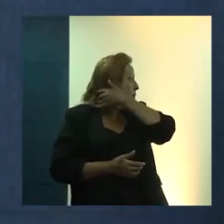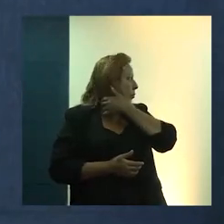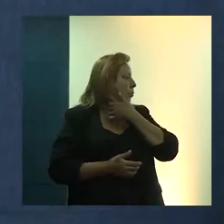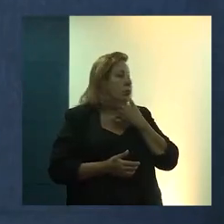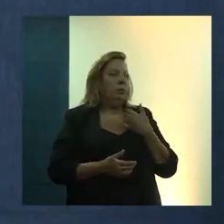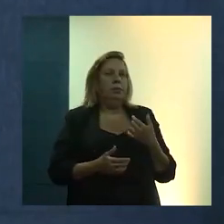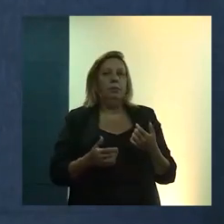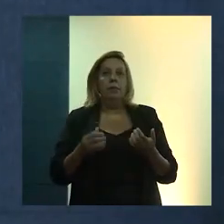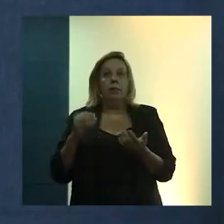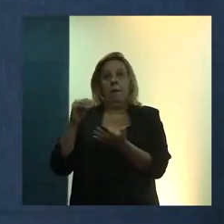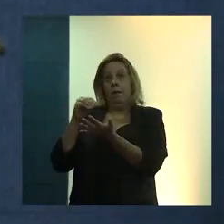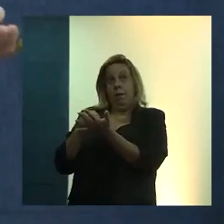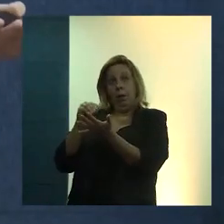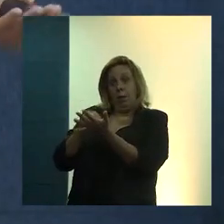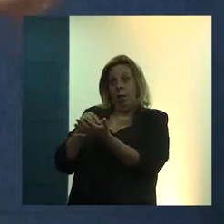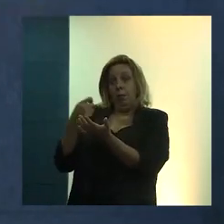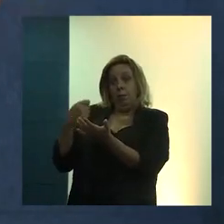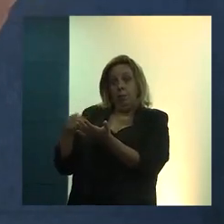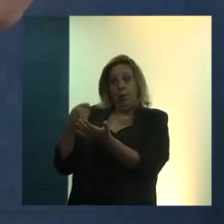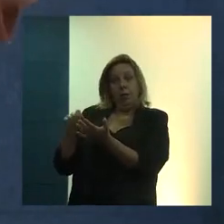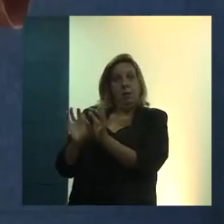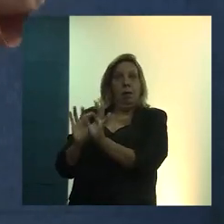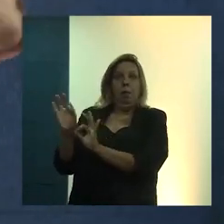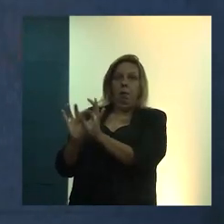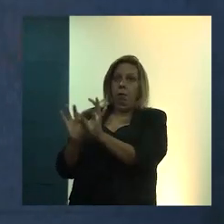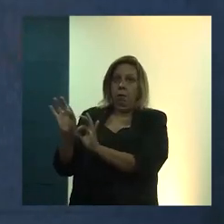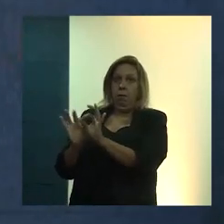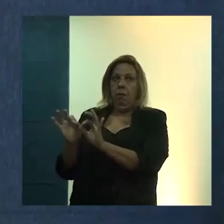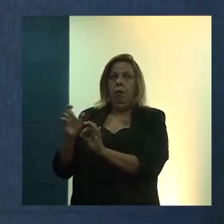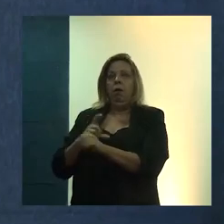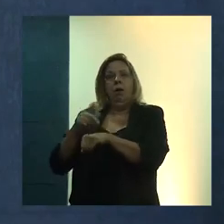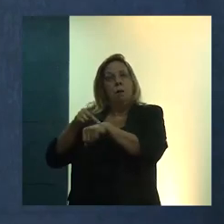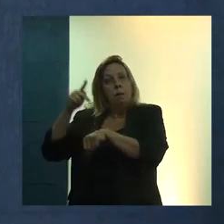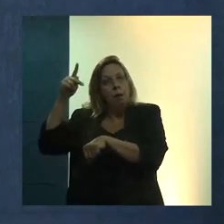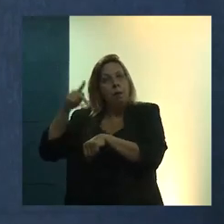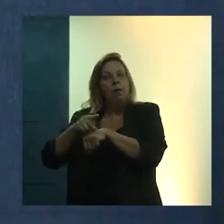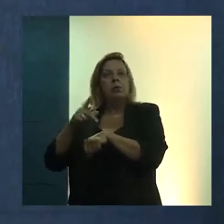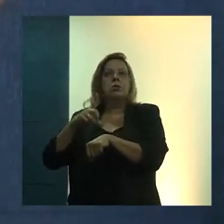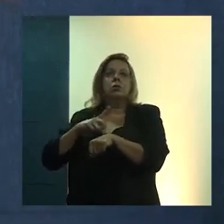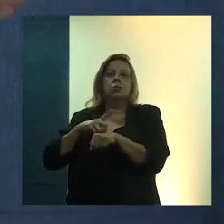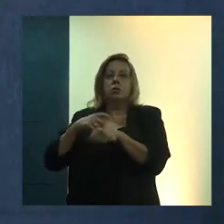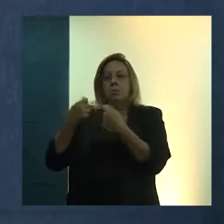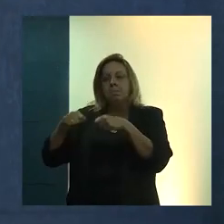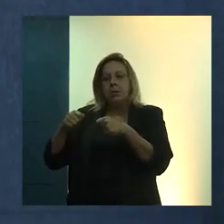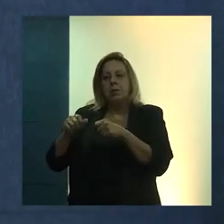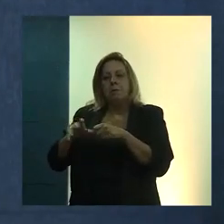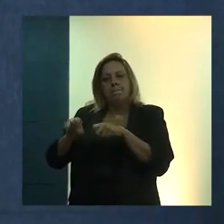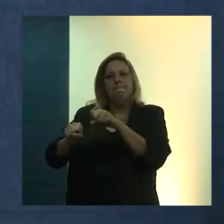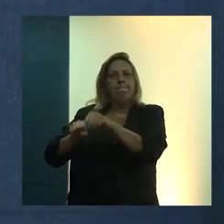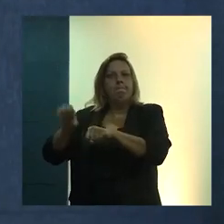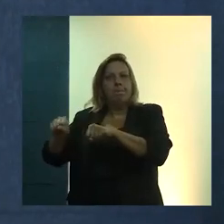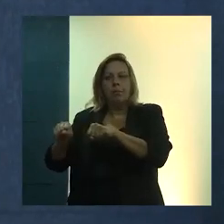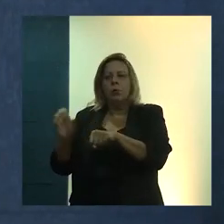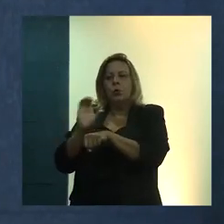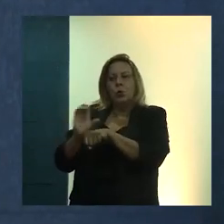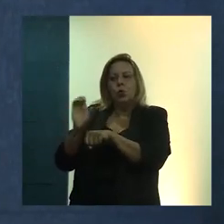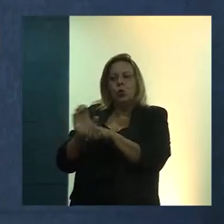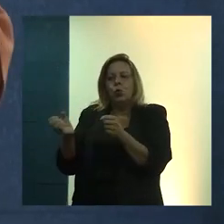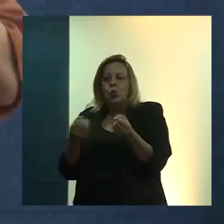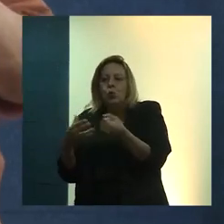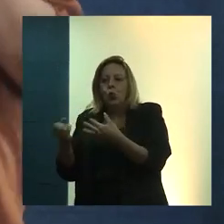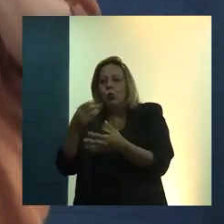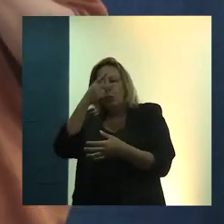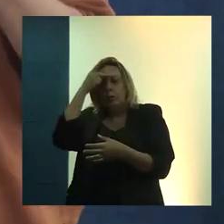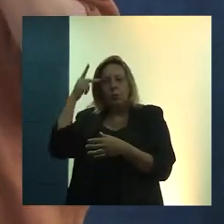que eu digo, essa lacuna que precisava ser ocupada, que são as especializações de lato senso, e é isso que se trata da residência.